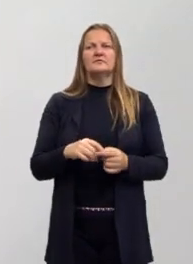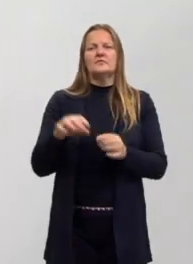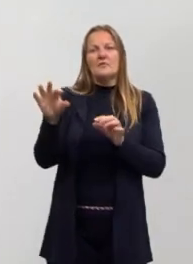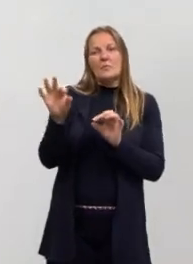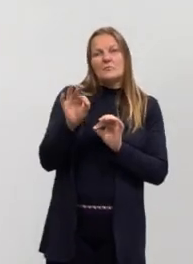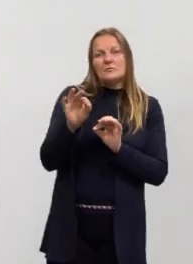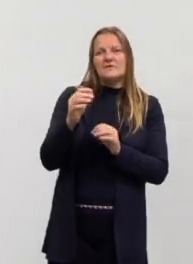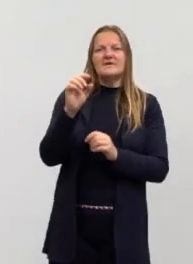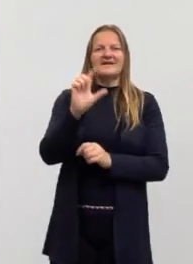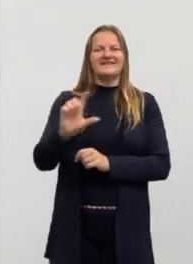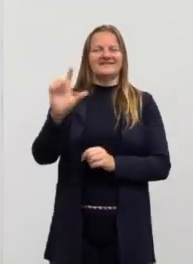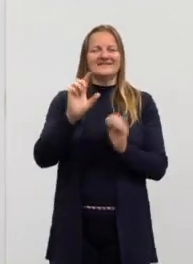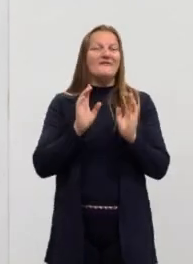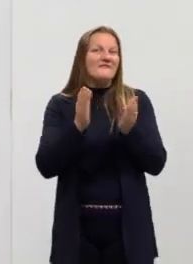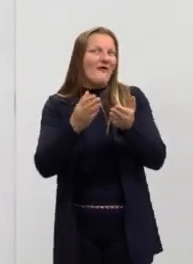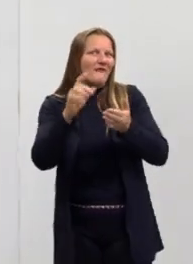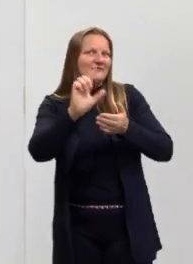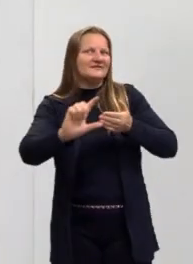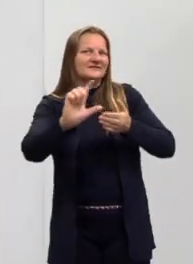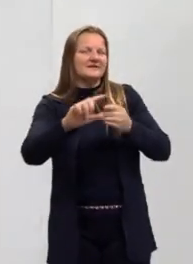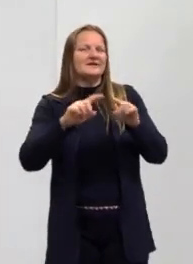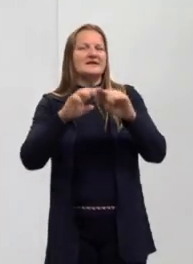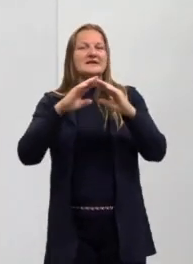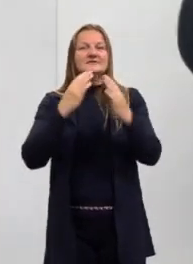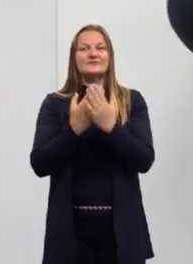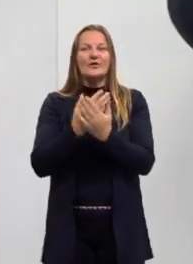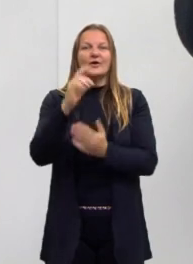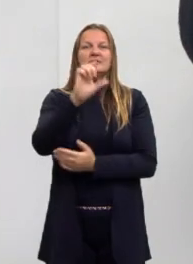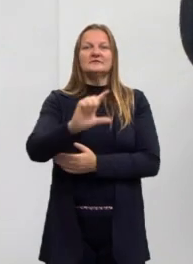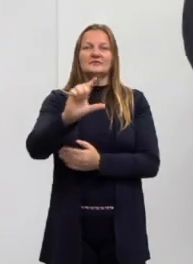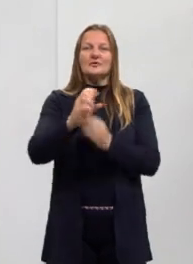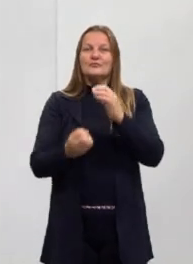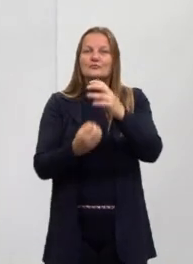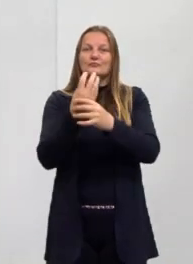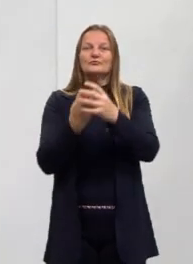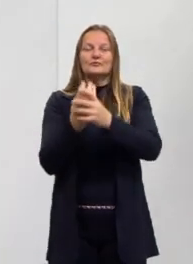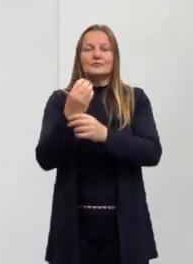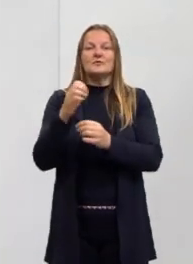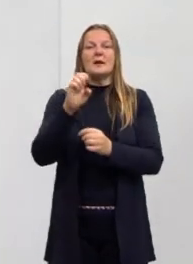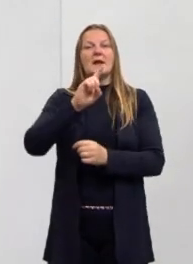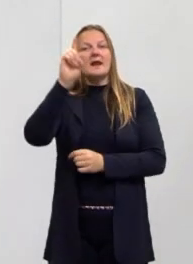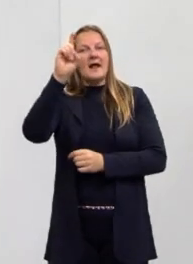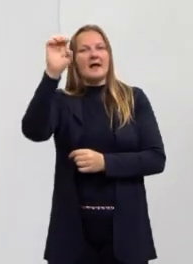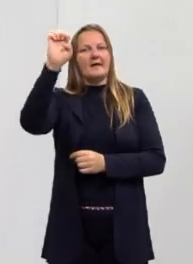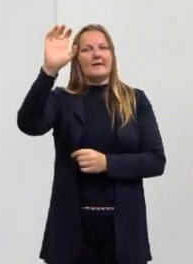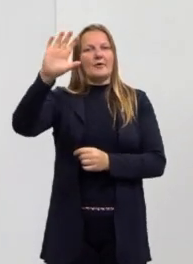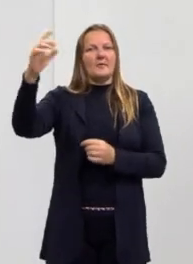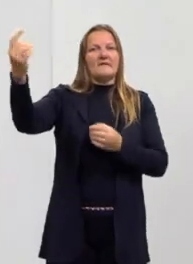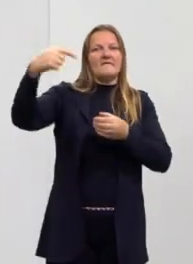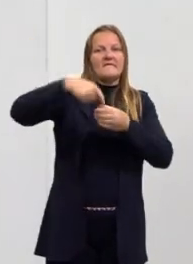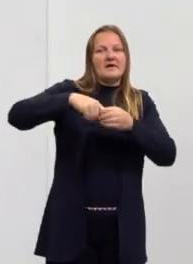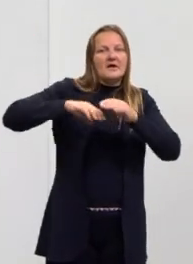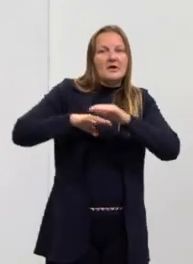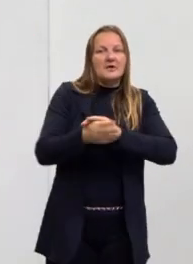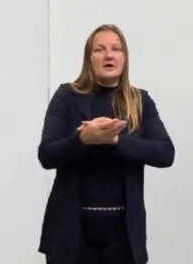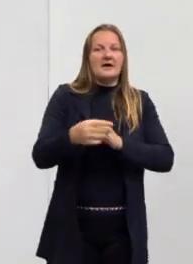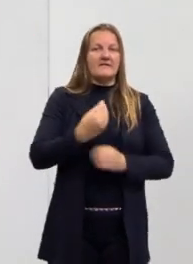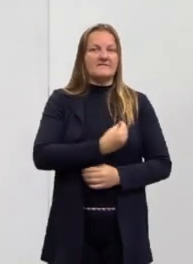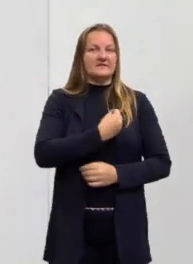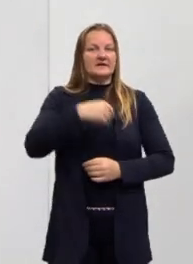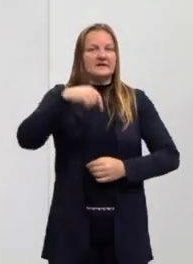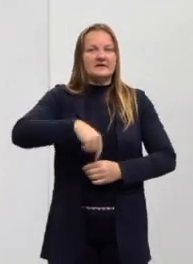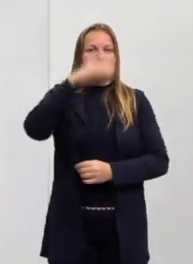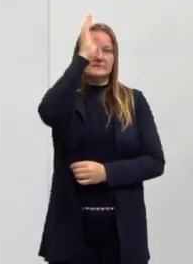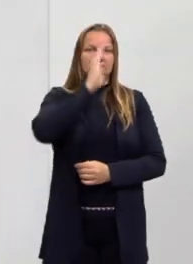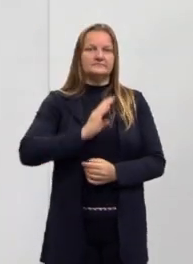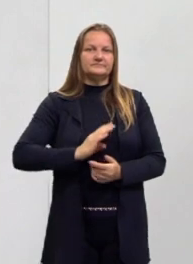a literatura, que é sobre o que a gente está falando, as escolas literárias, elas surgem primeiramente na Europa, só que elas vêm para cá e se adaptam ao que é a vida e